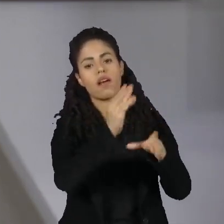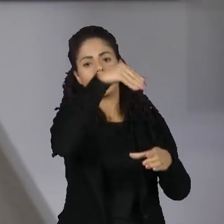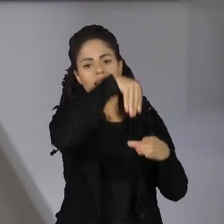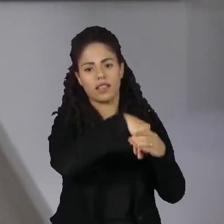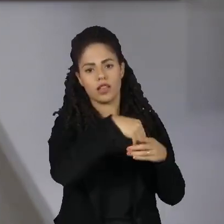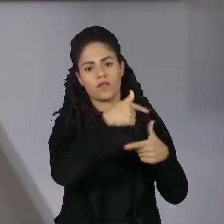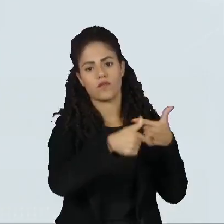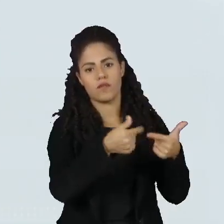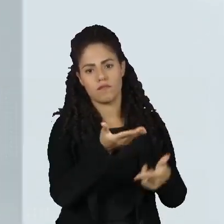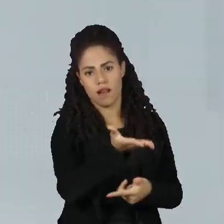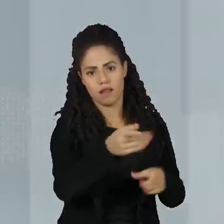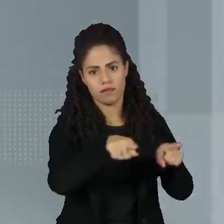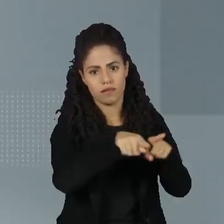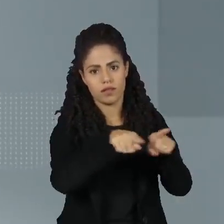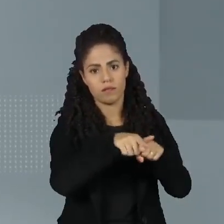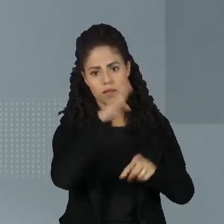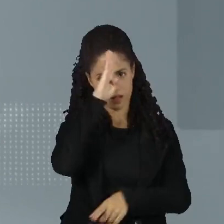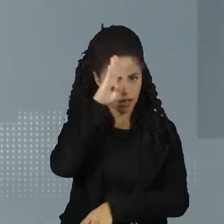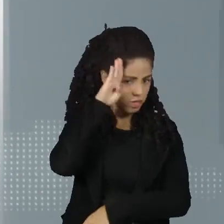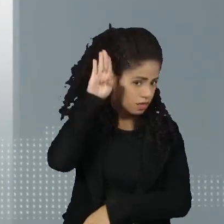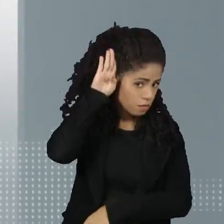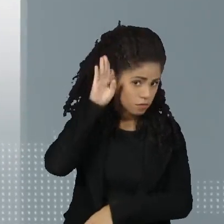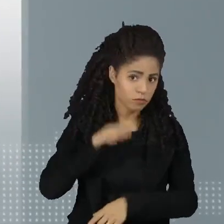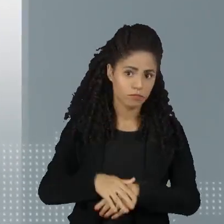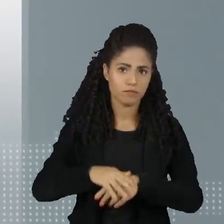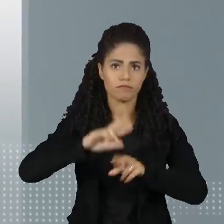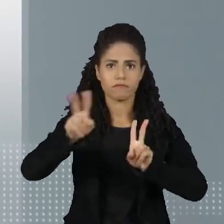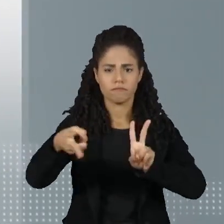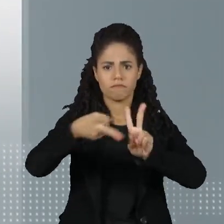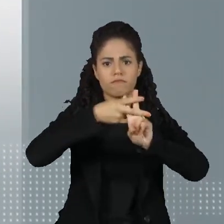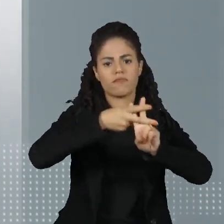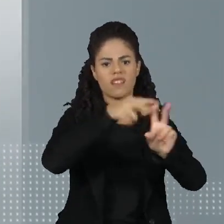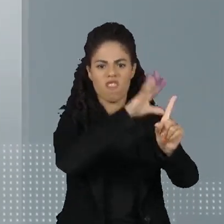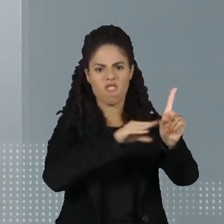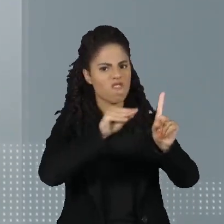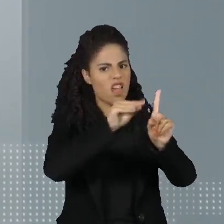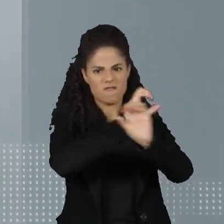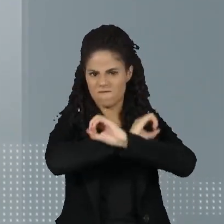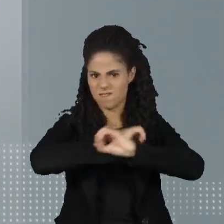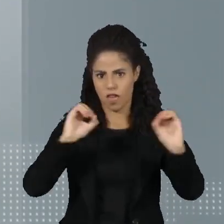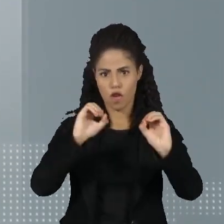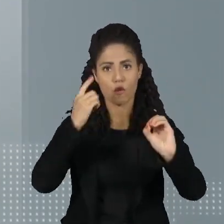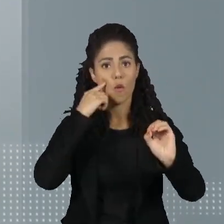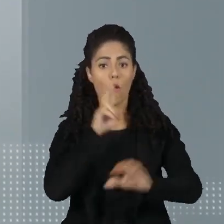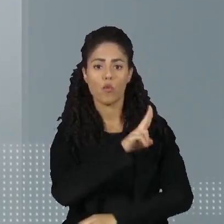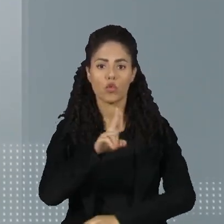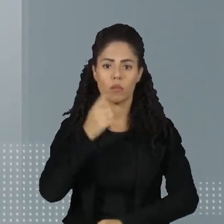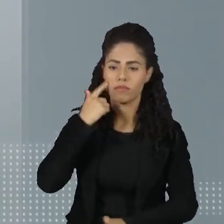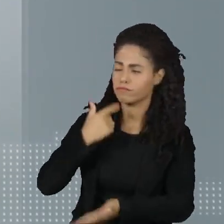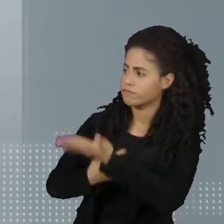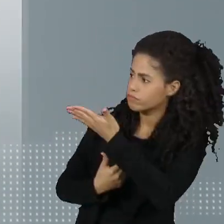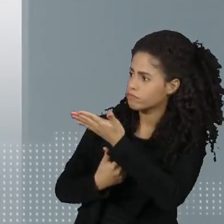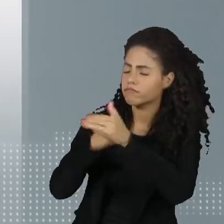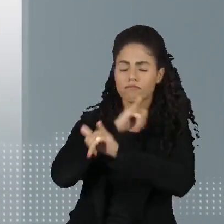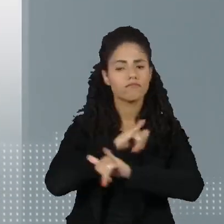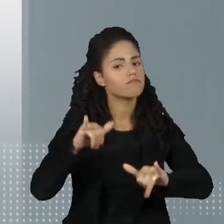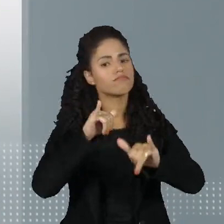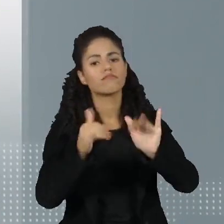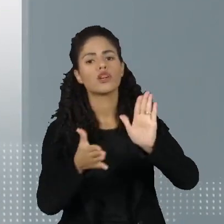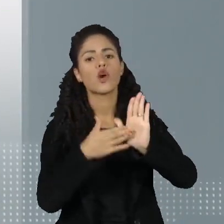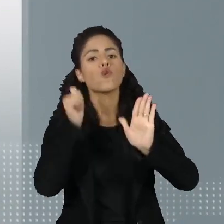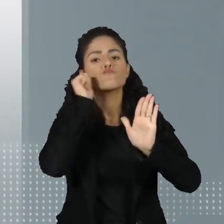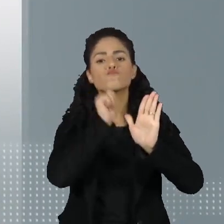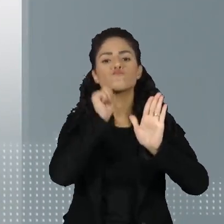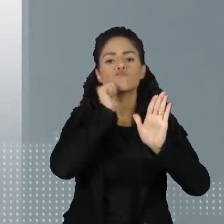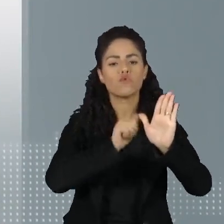acadêmico. Hashtag Assédio Zero é o nome da campanha lançada pela Rede Brasileira de Mulheres